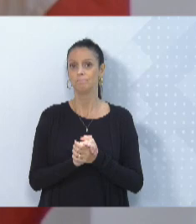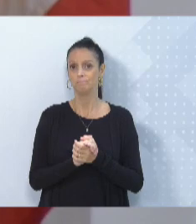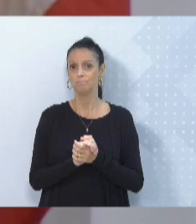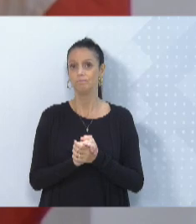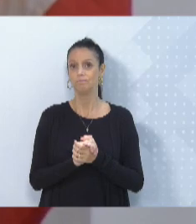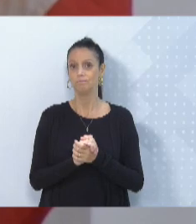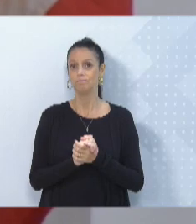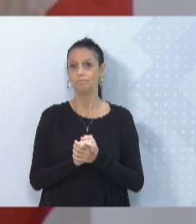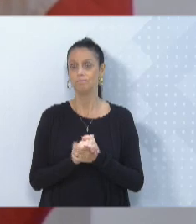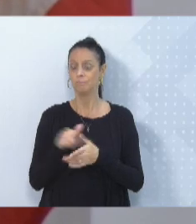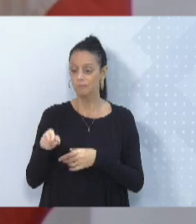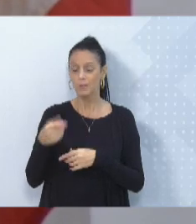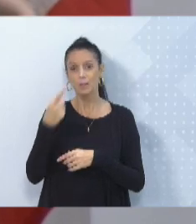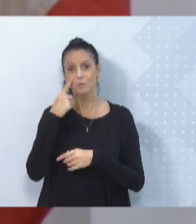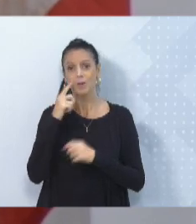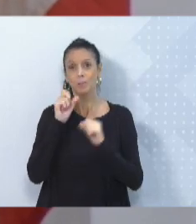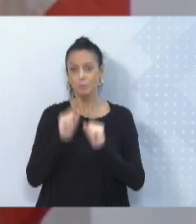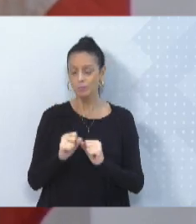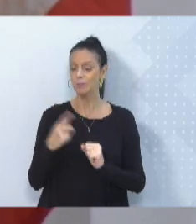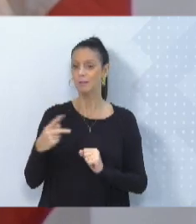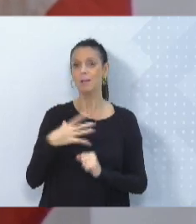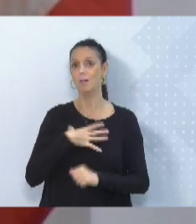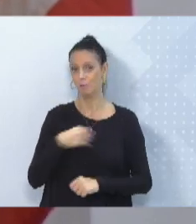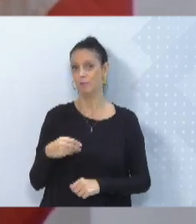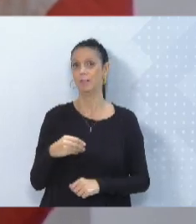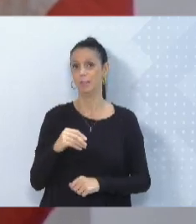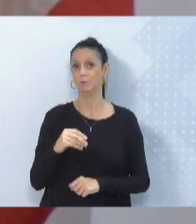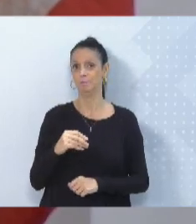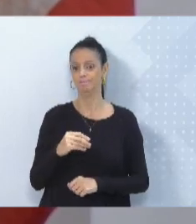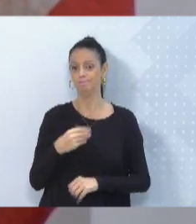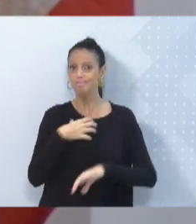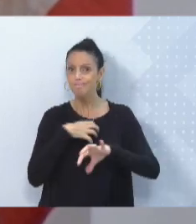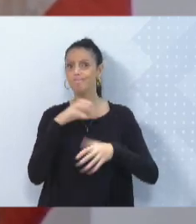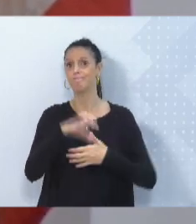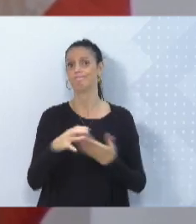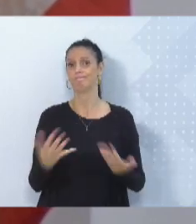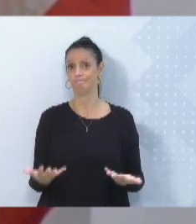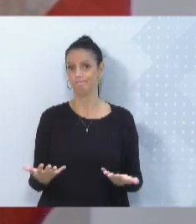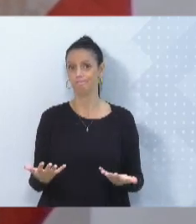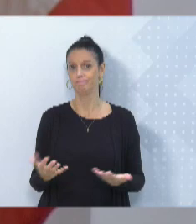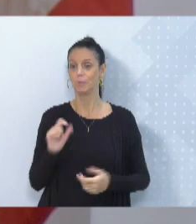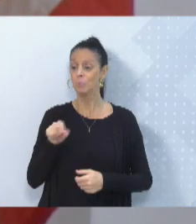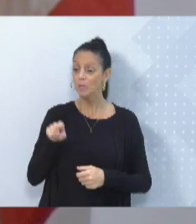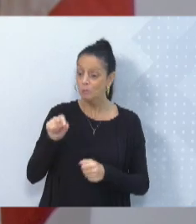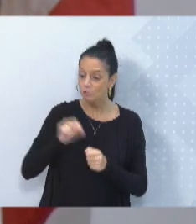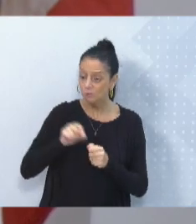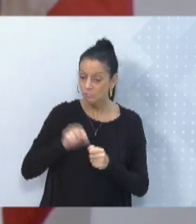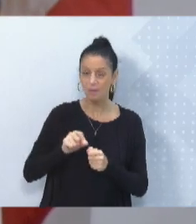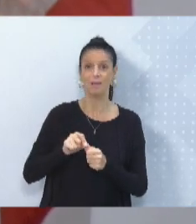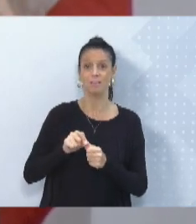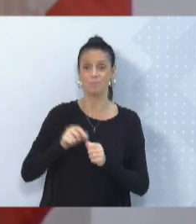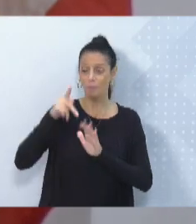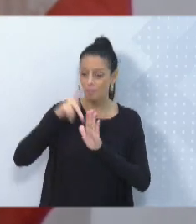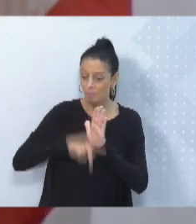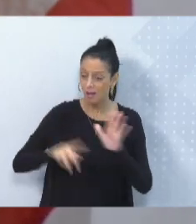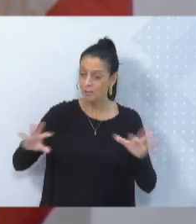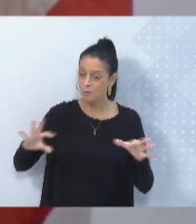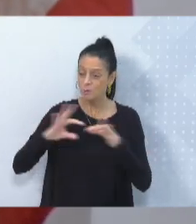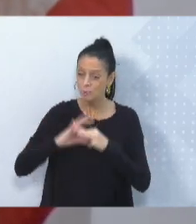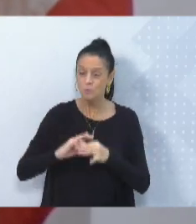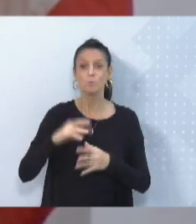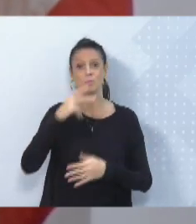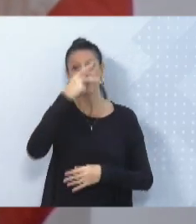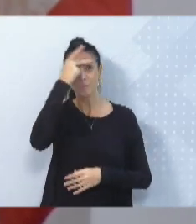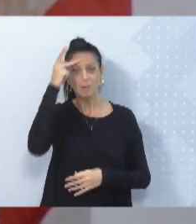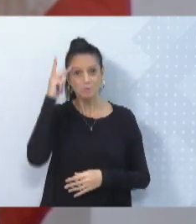viu que poderia ser o seu filho. E o que o senhor fez com esse projeto, junto com os magistrados da nossa cidade,